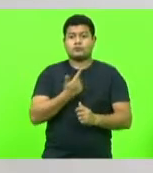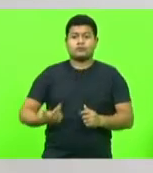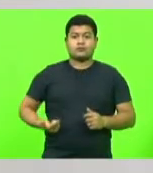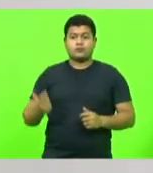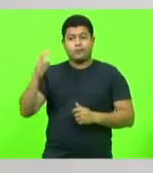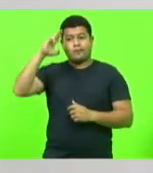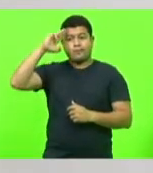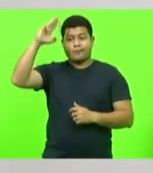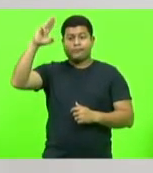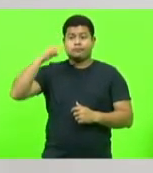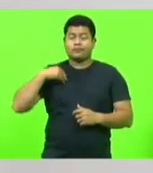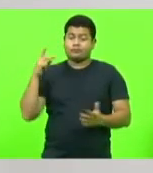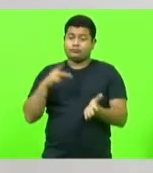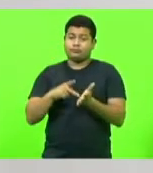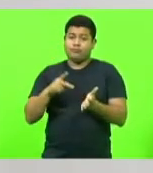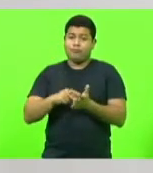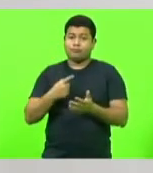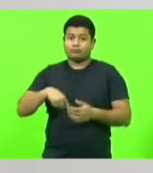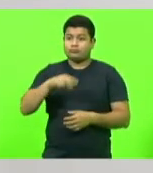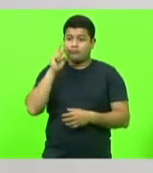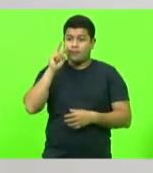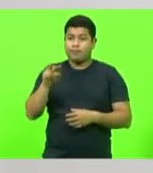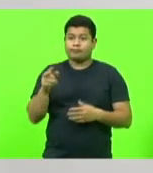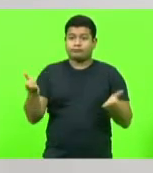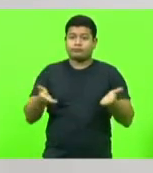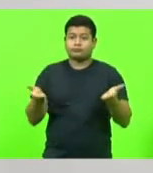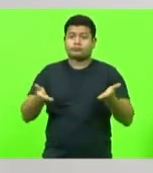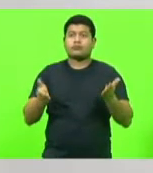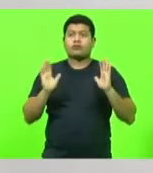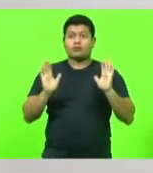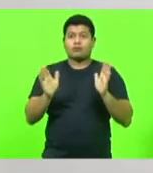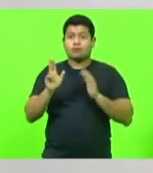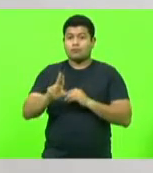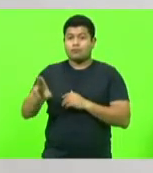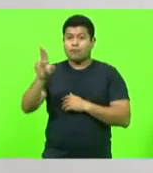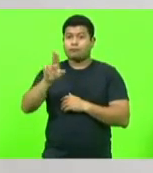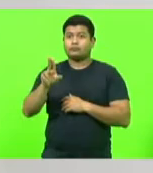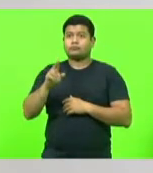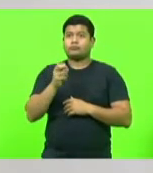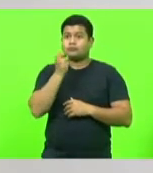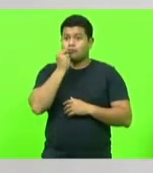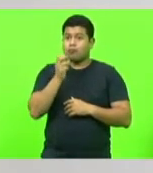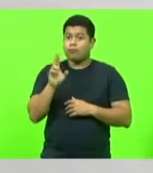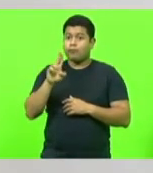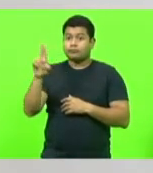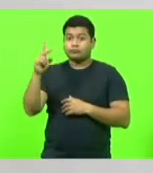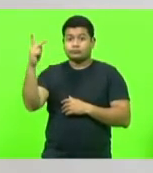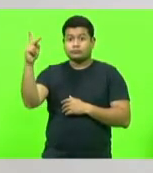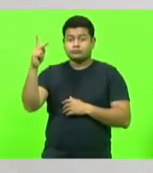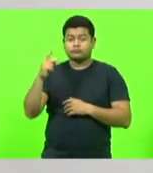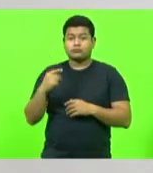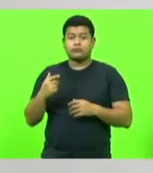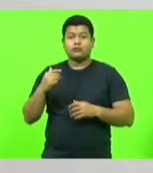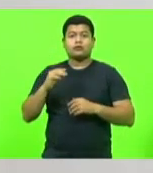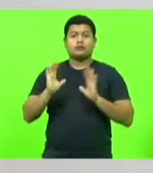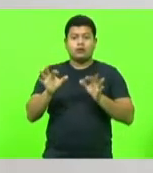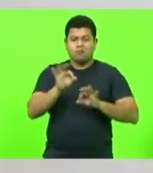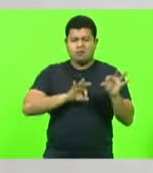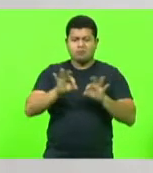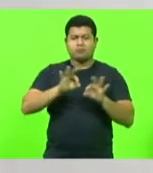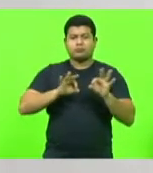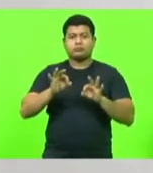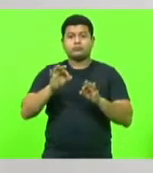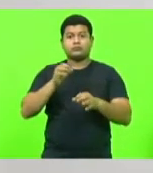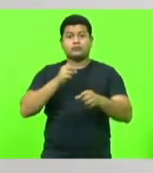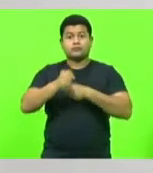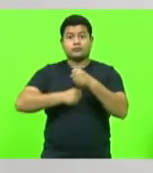a gente está vendo agora, todo mundo já se utilizando do bom nome do presidente, já se preparando para 2022. E por que